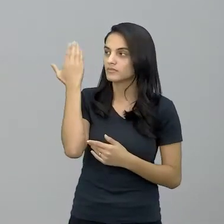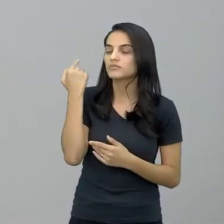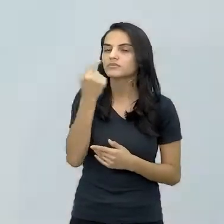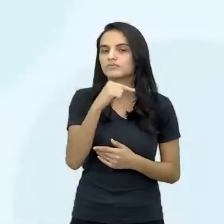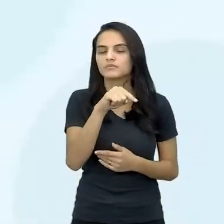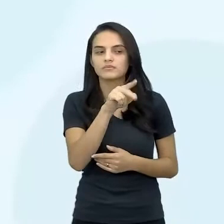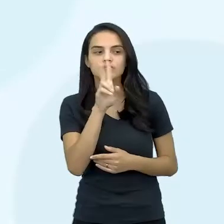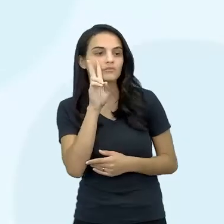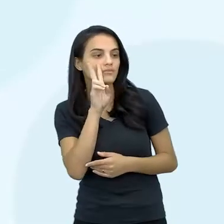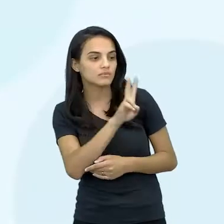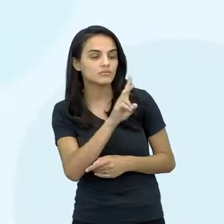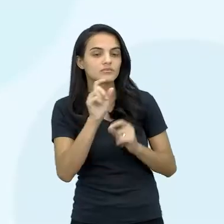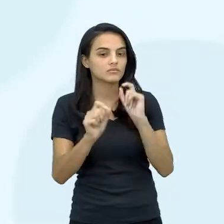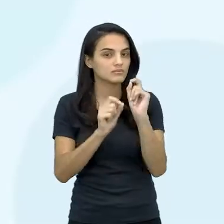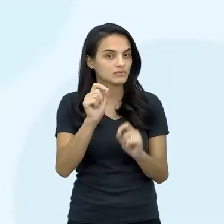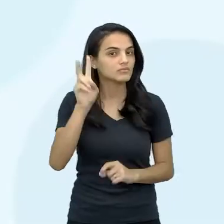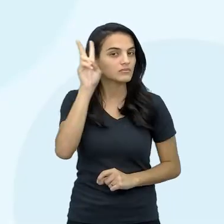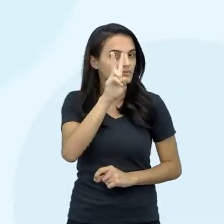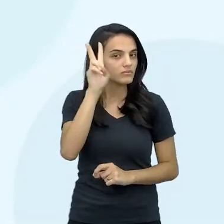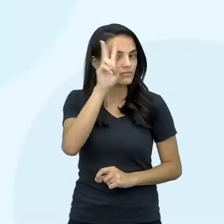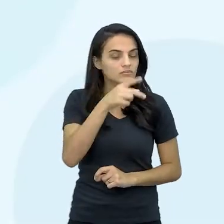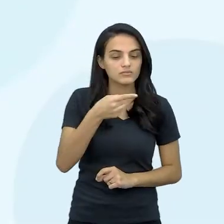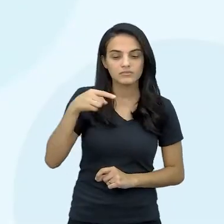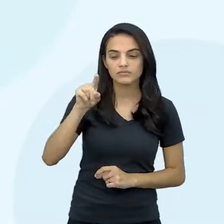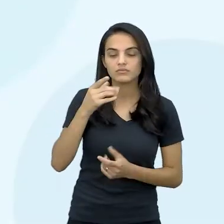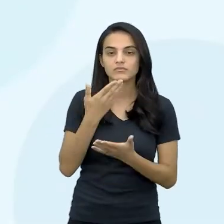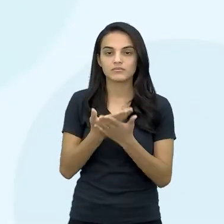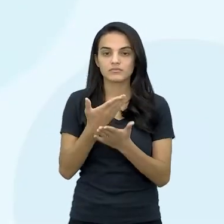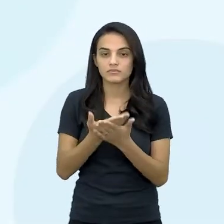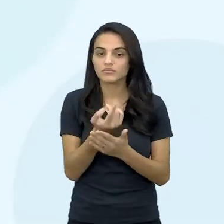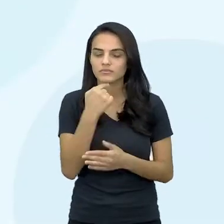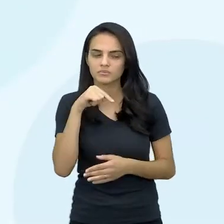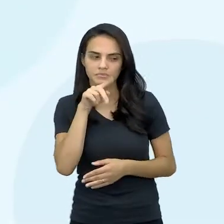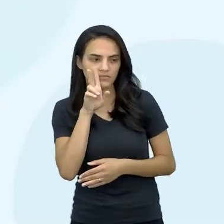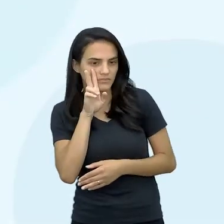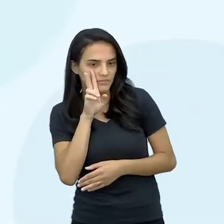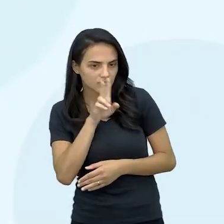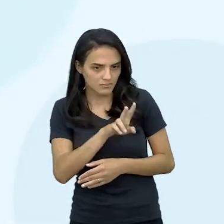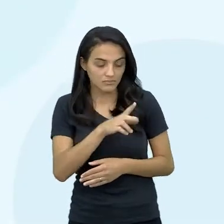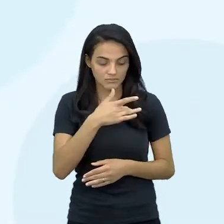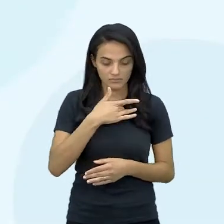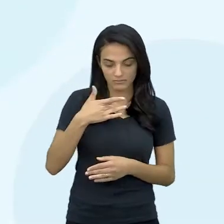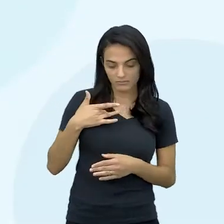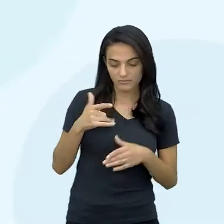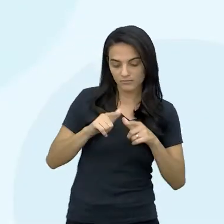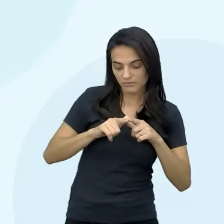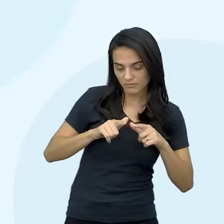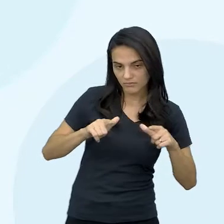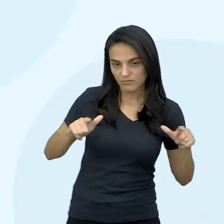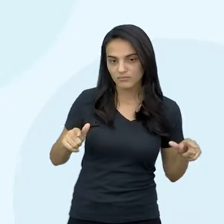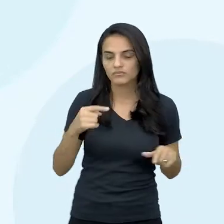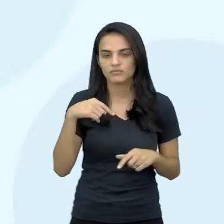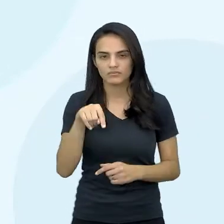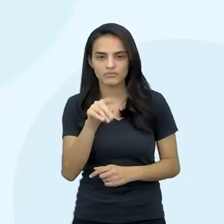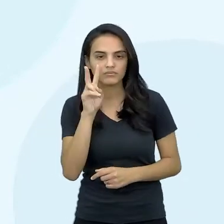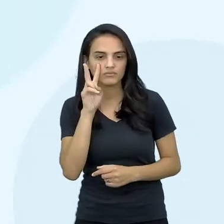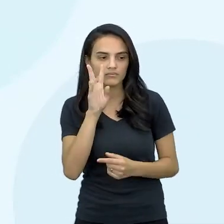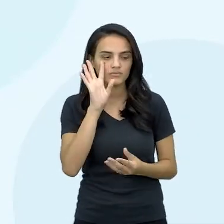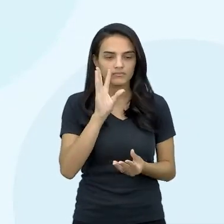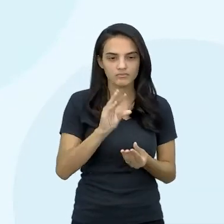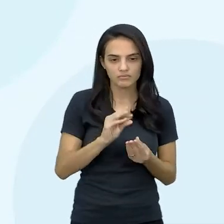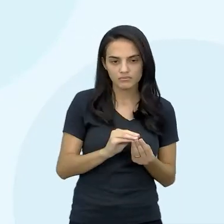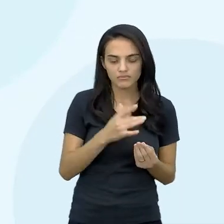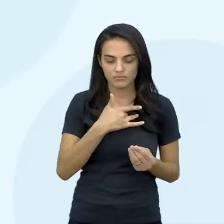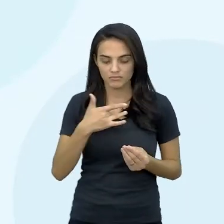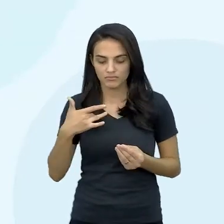viu, né? Lembrem-se que na nossa última aula a gente viu a respeito da saúde do solo, a gente viu que a definição de